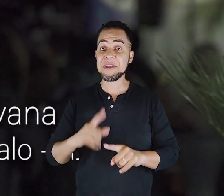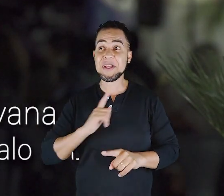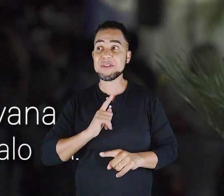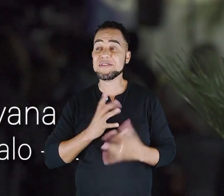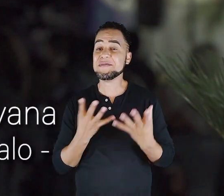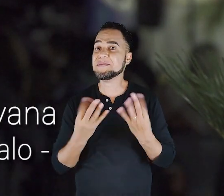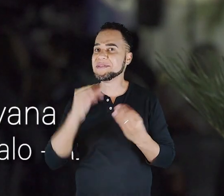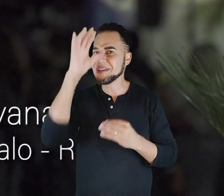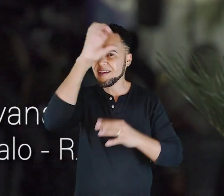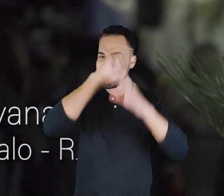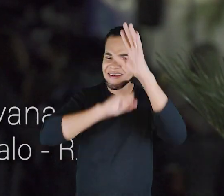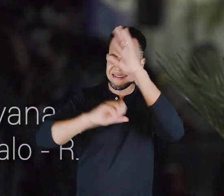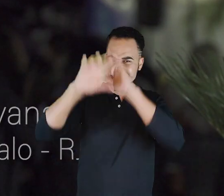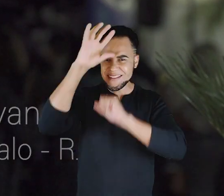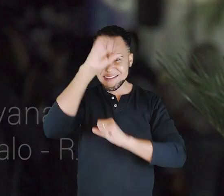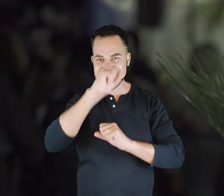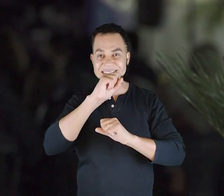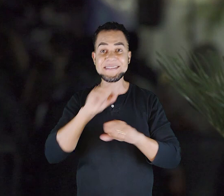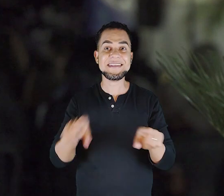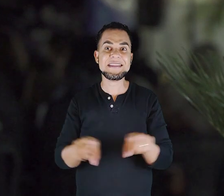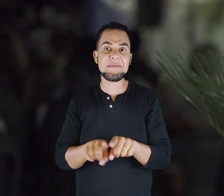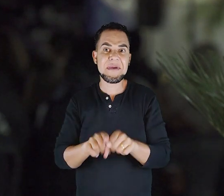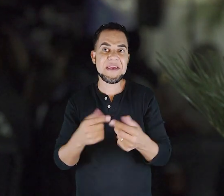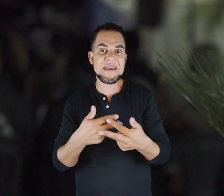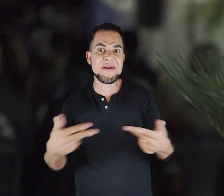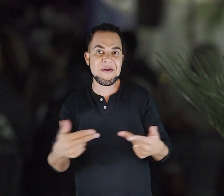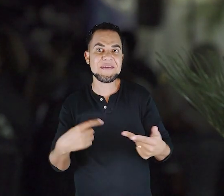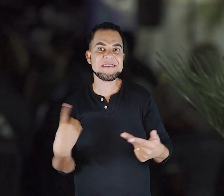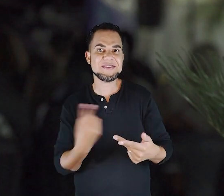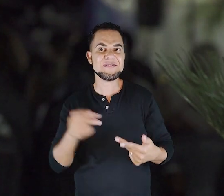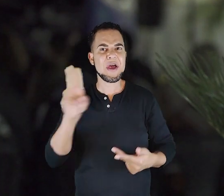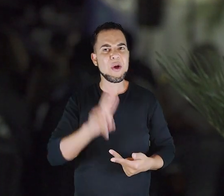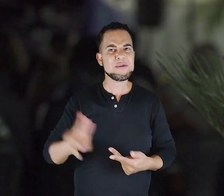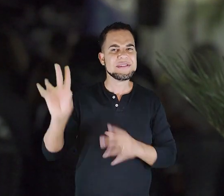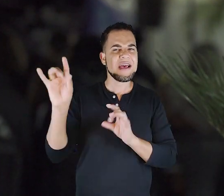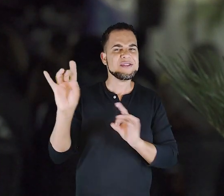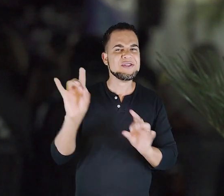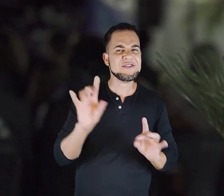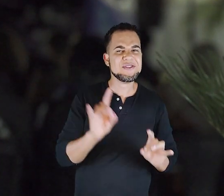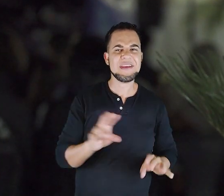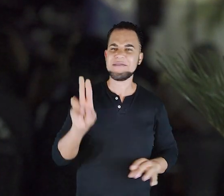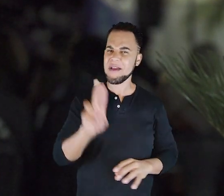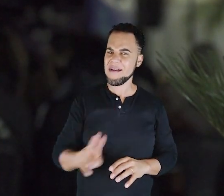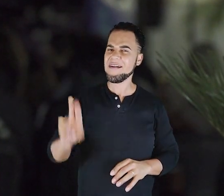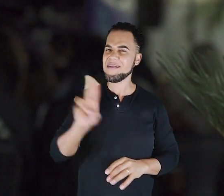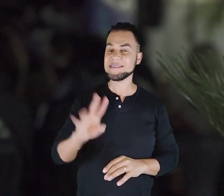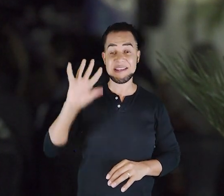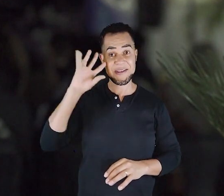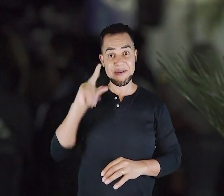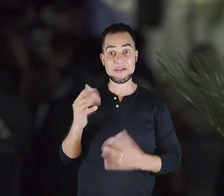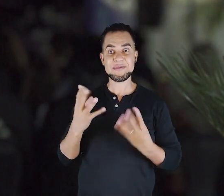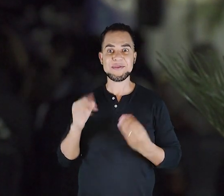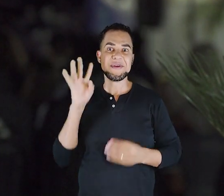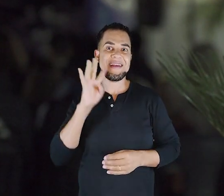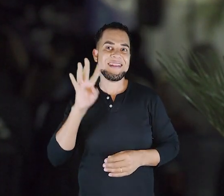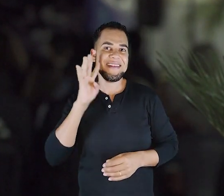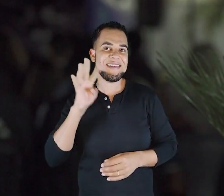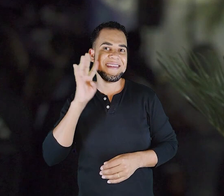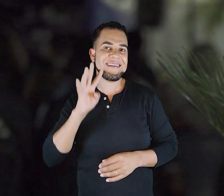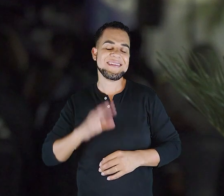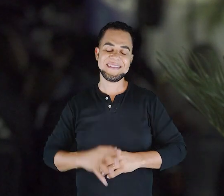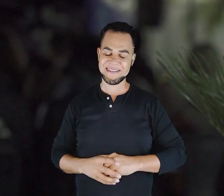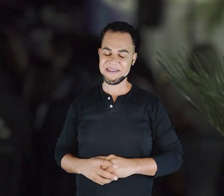tive muitos aprendizados e também são coisas que a gente vai usar também no dia a dia. Eu acho muito legal.